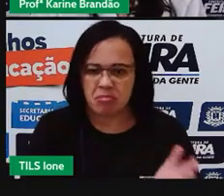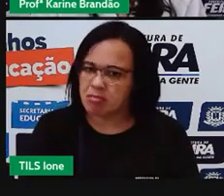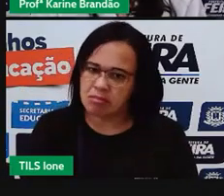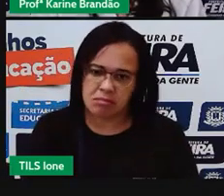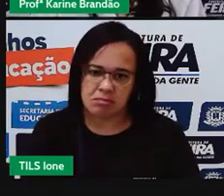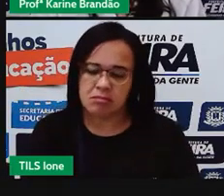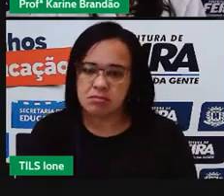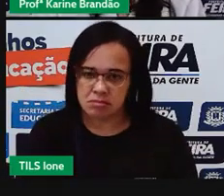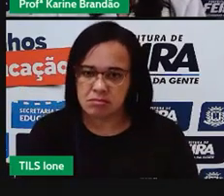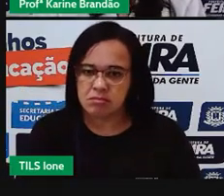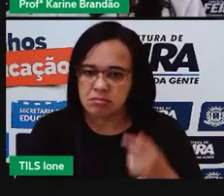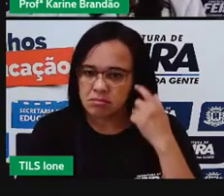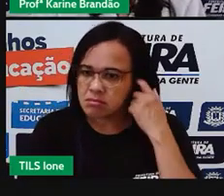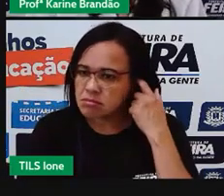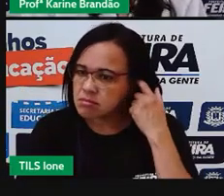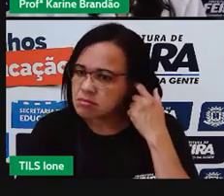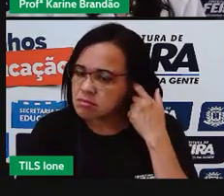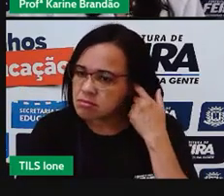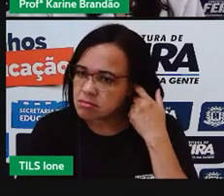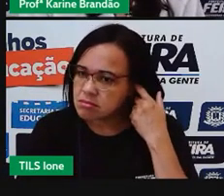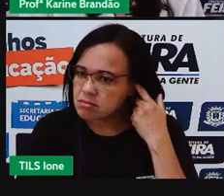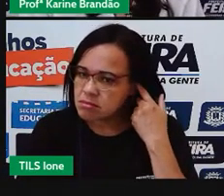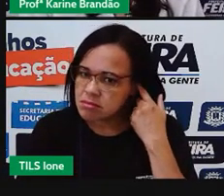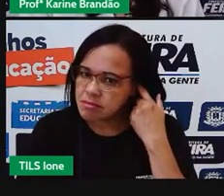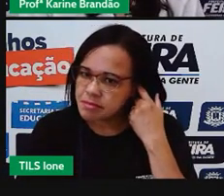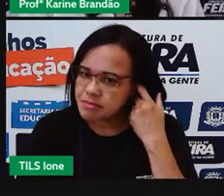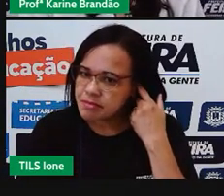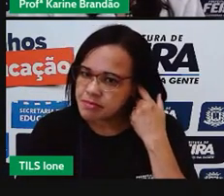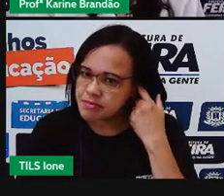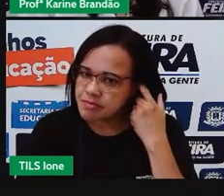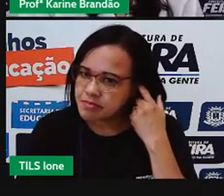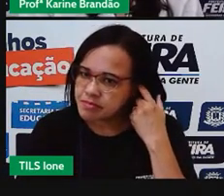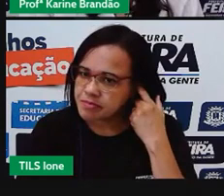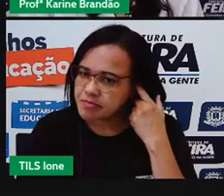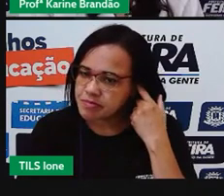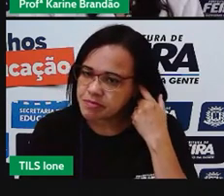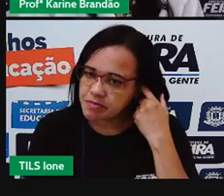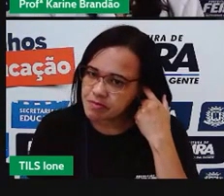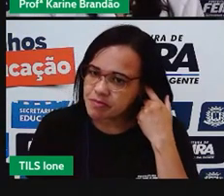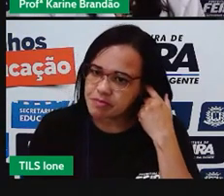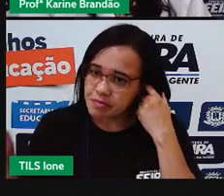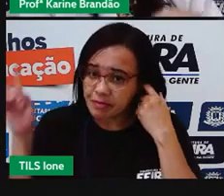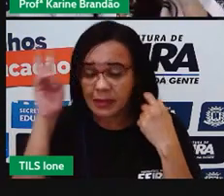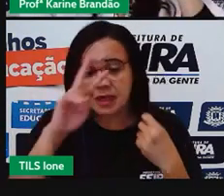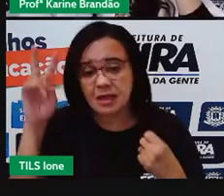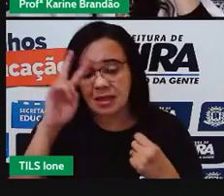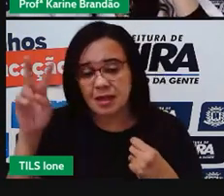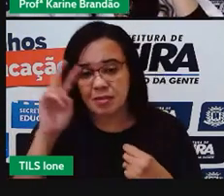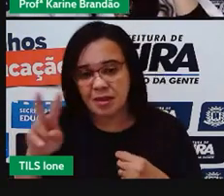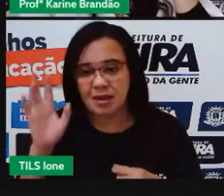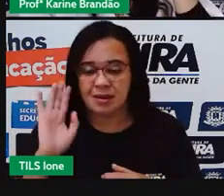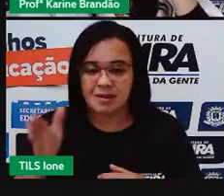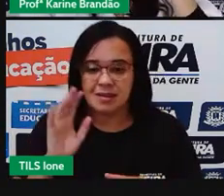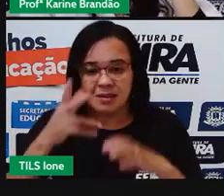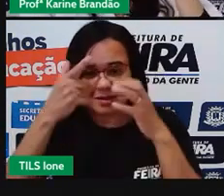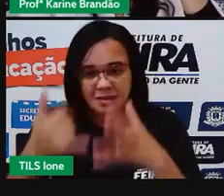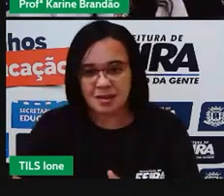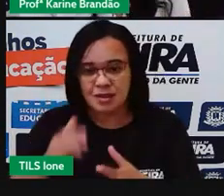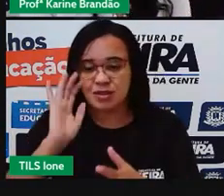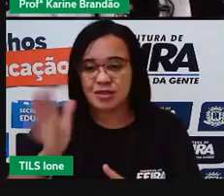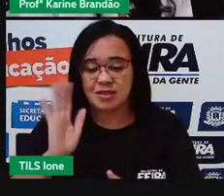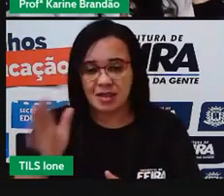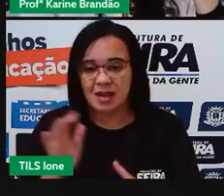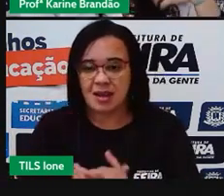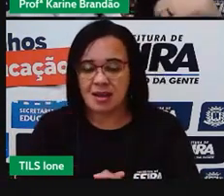E aí aprovar isso daqui lembra da pegada hídrica onde está a maior parte do consumo da água